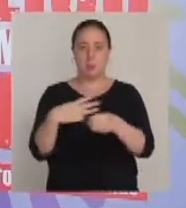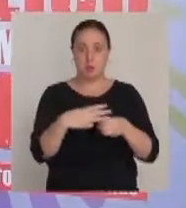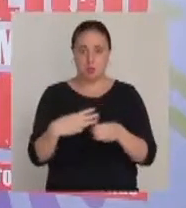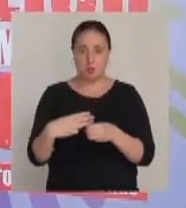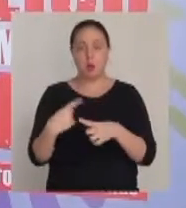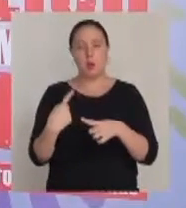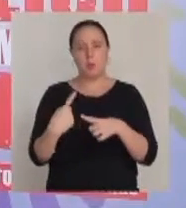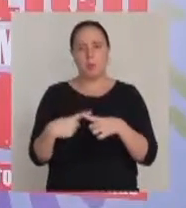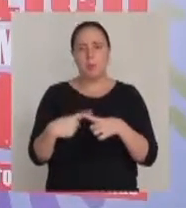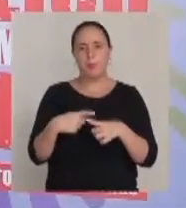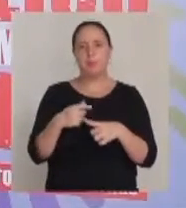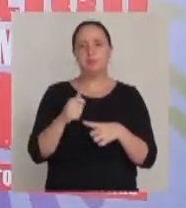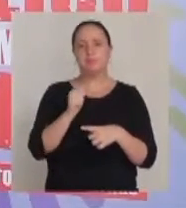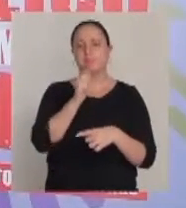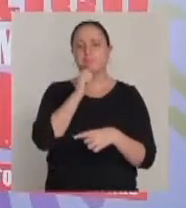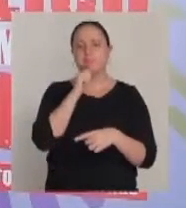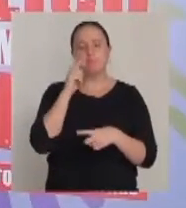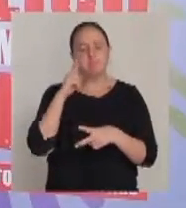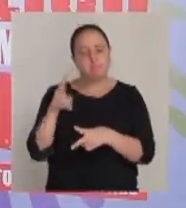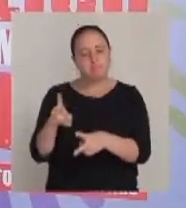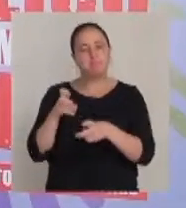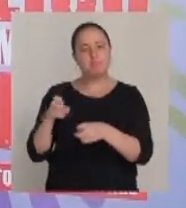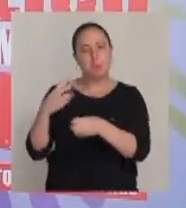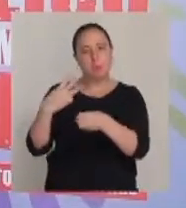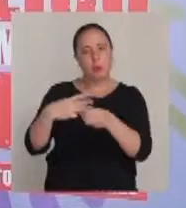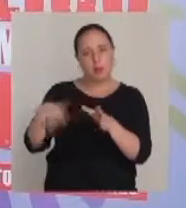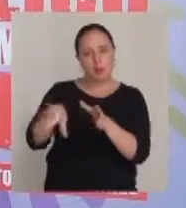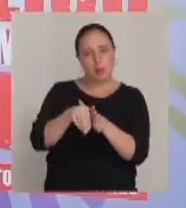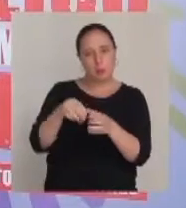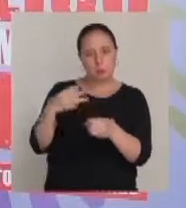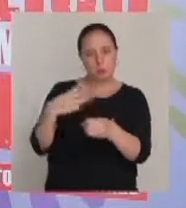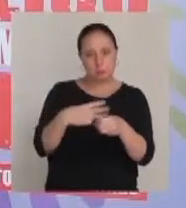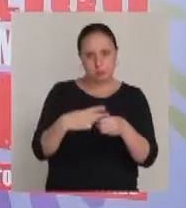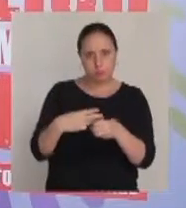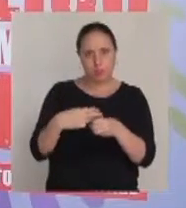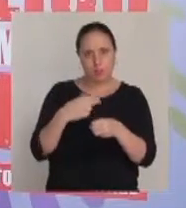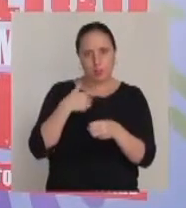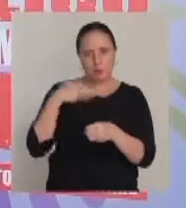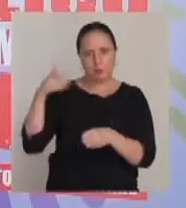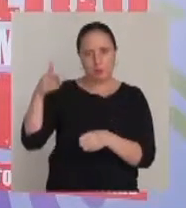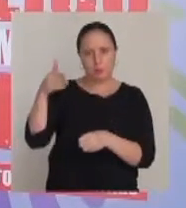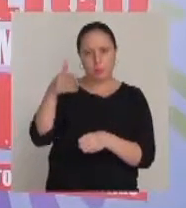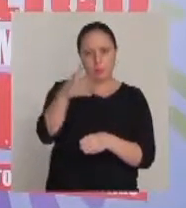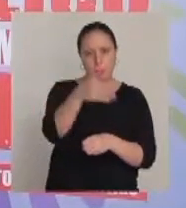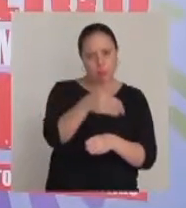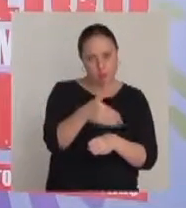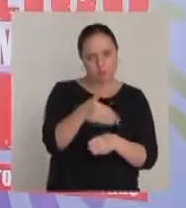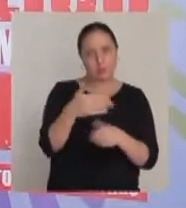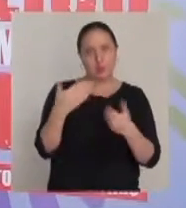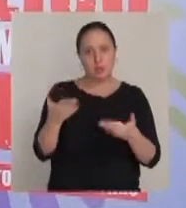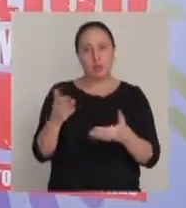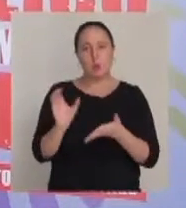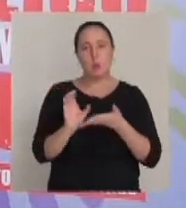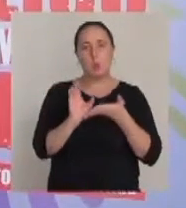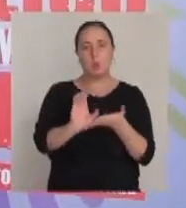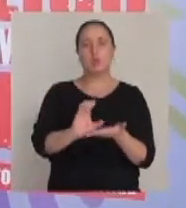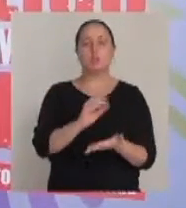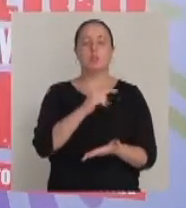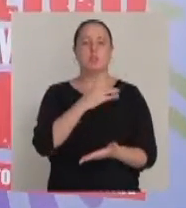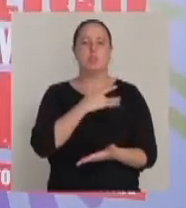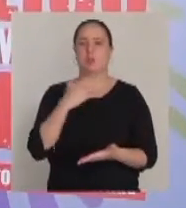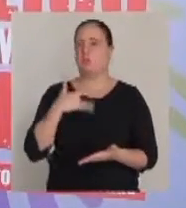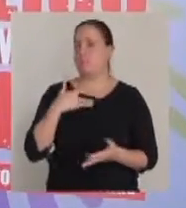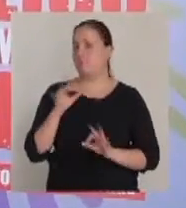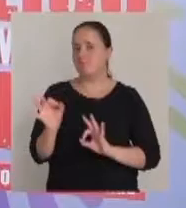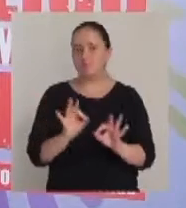Porque temos visto muito isso nos municípios onde a gente passeia, onde a gente passa, que os conselhos de